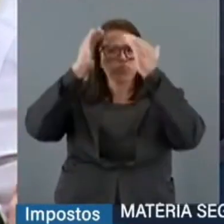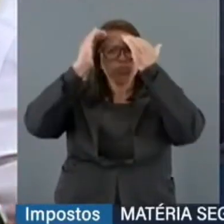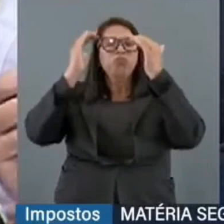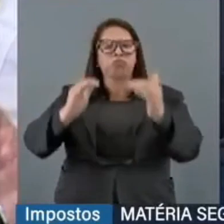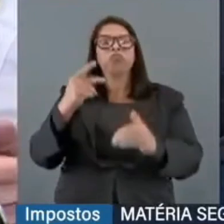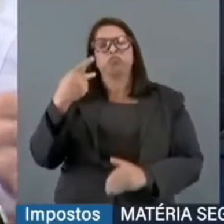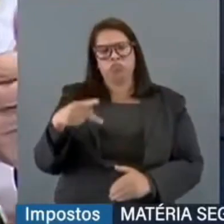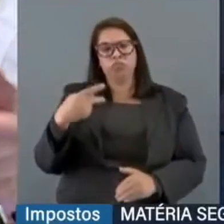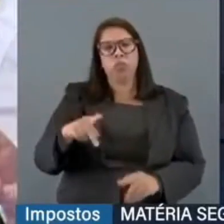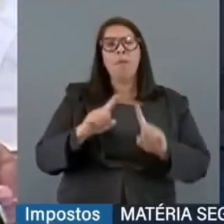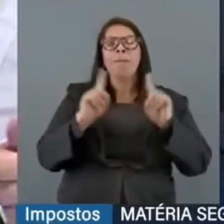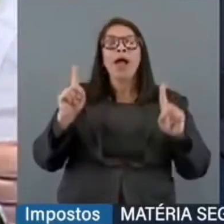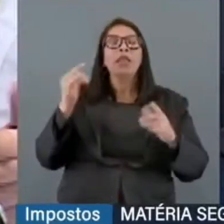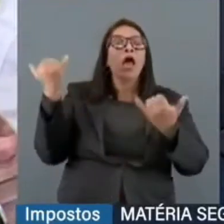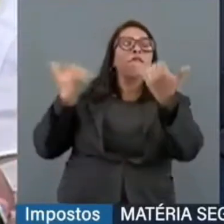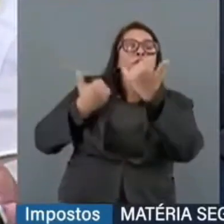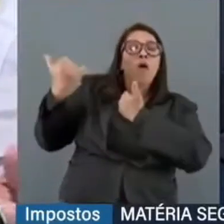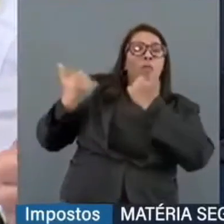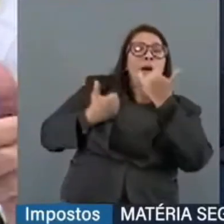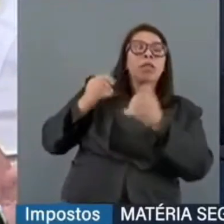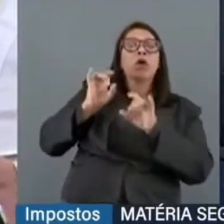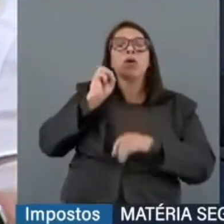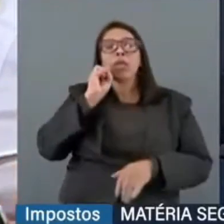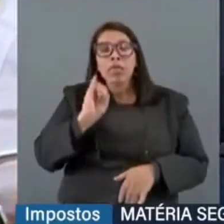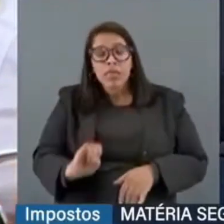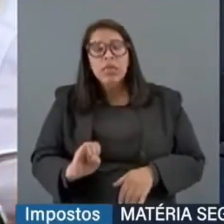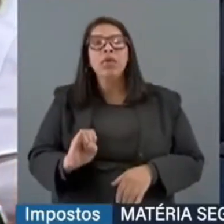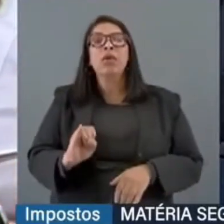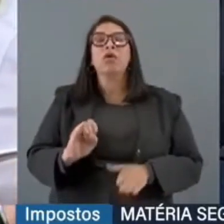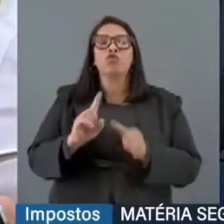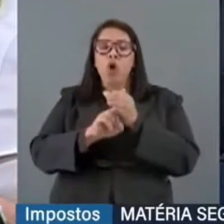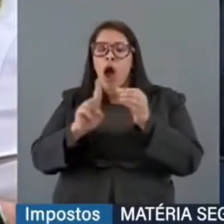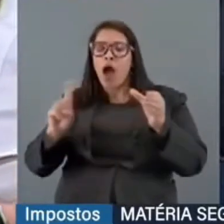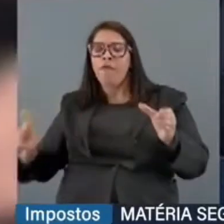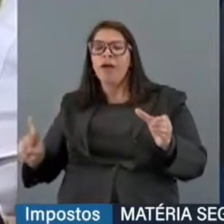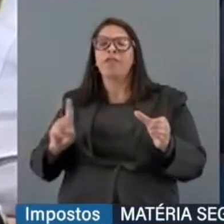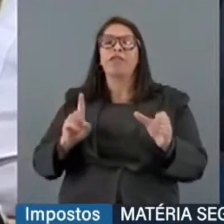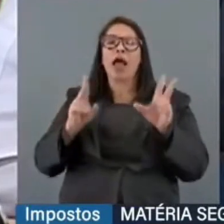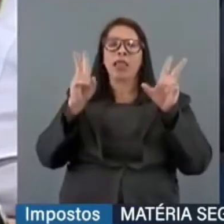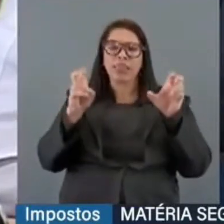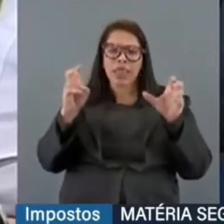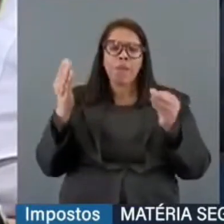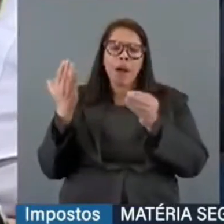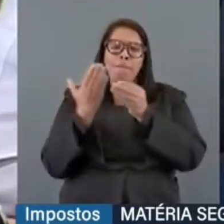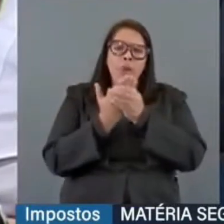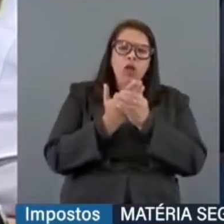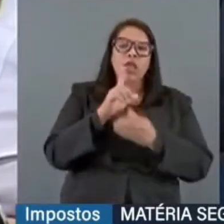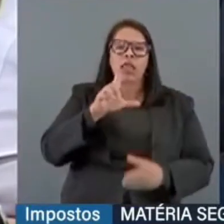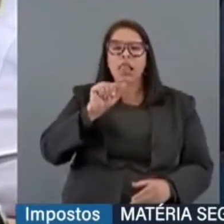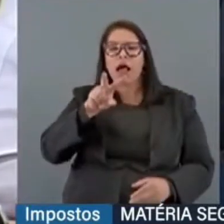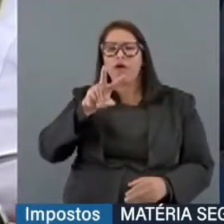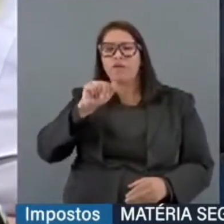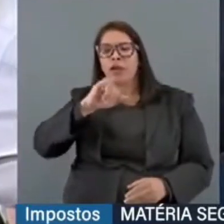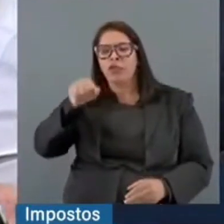mas respeito, mas apenas para saber, indagá-lo se Vossa Excelência se afastaria desses casos no Supremo